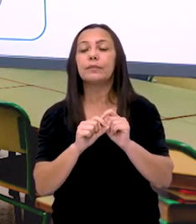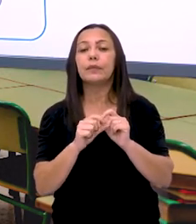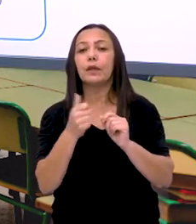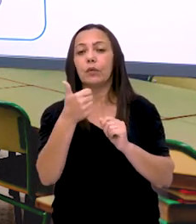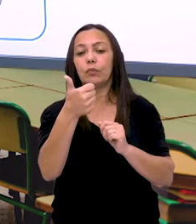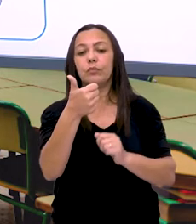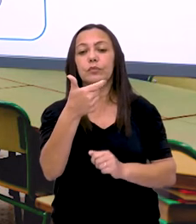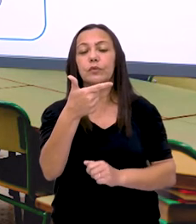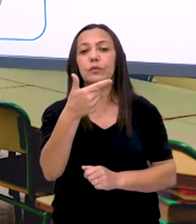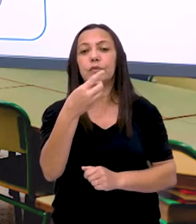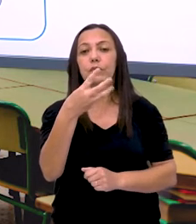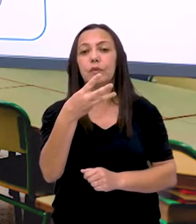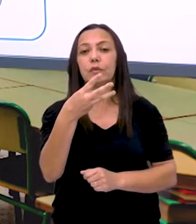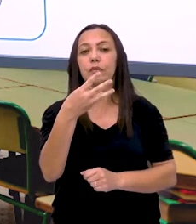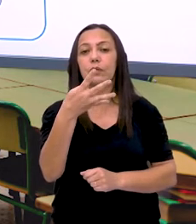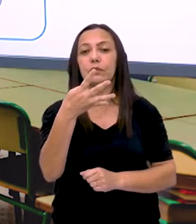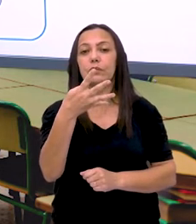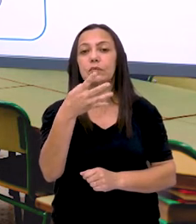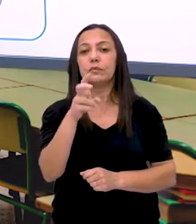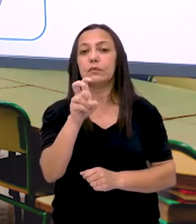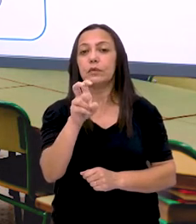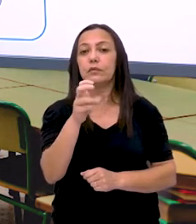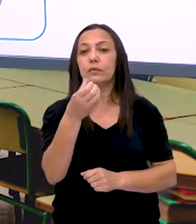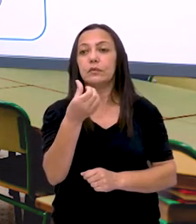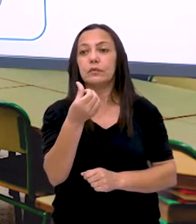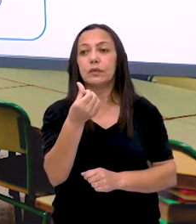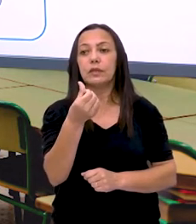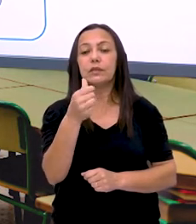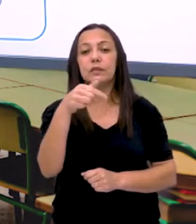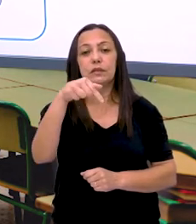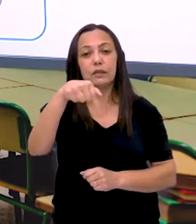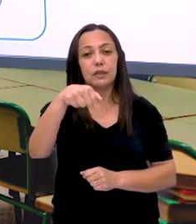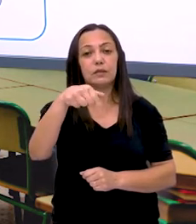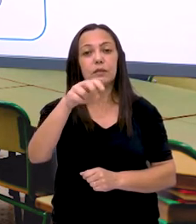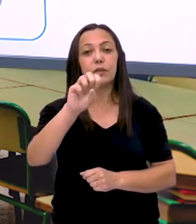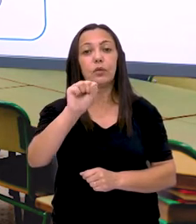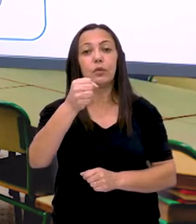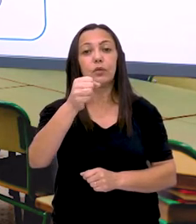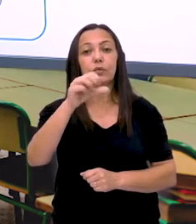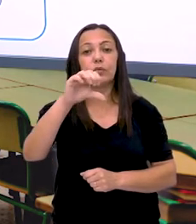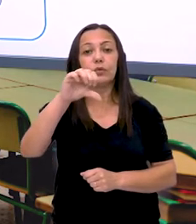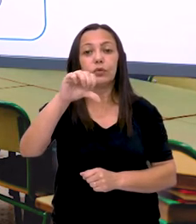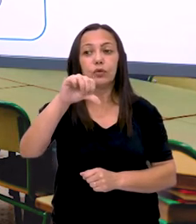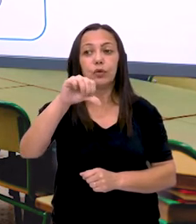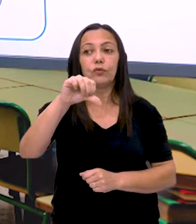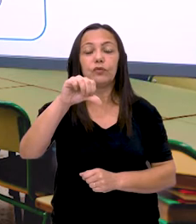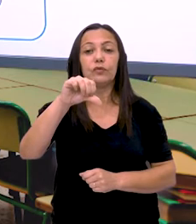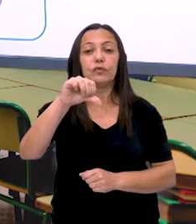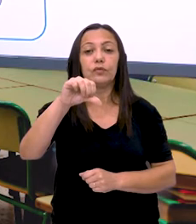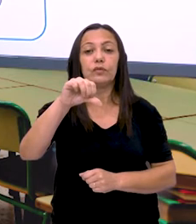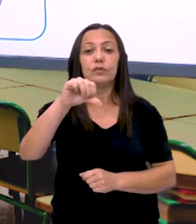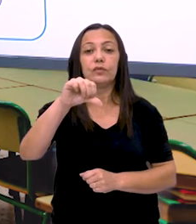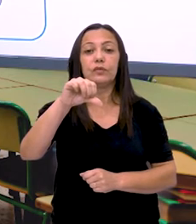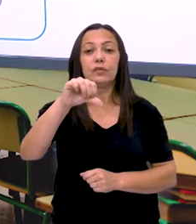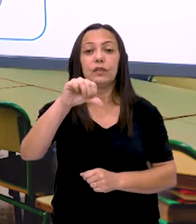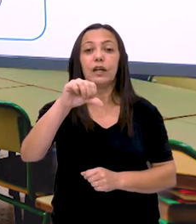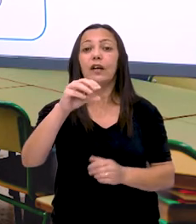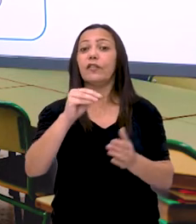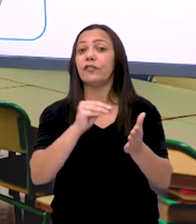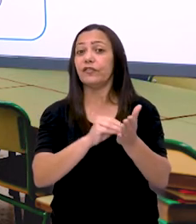Um. Dois. Três. Quatro. Cinco. Seis. Sete. Oito. Nove.